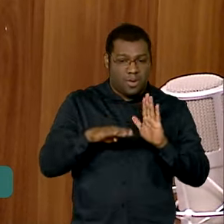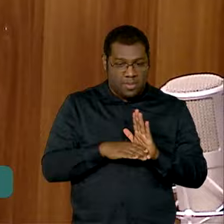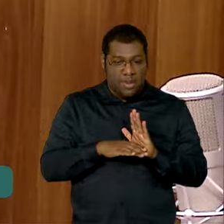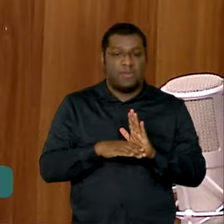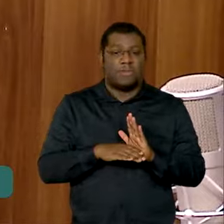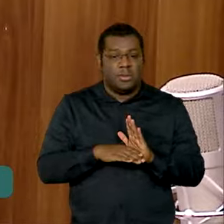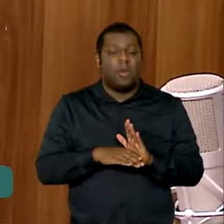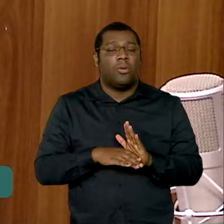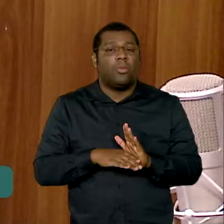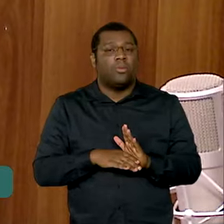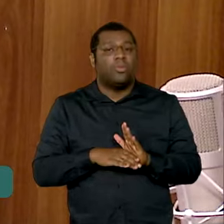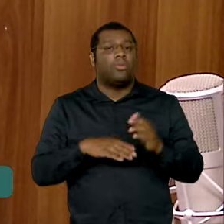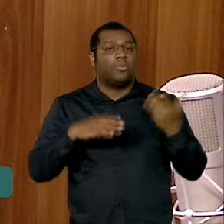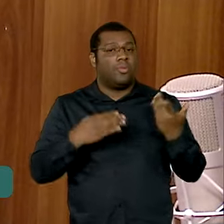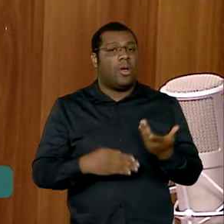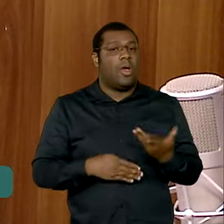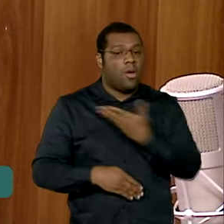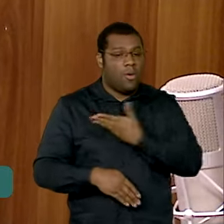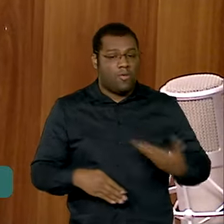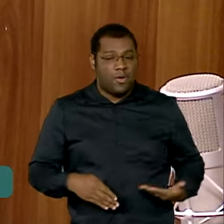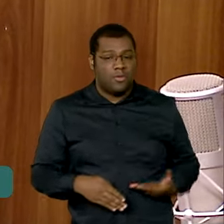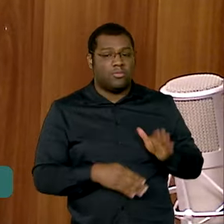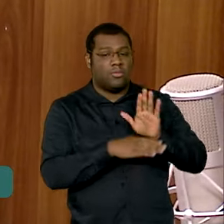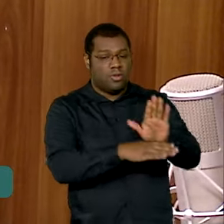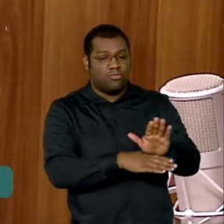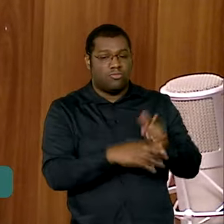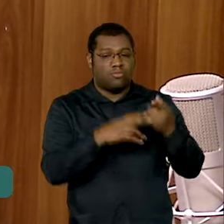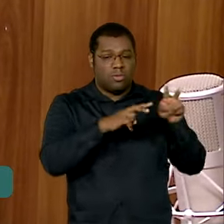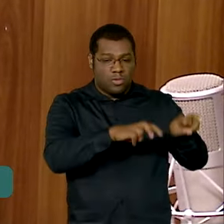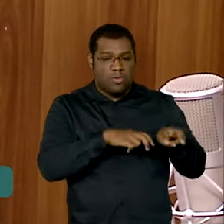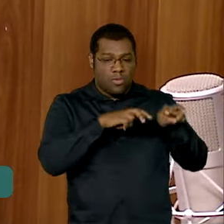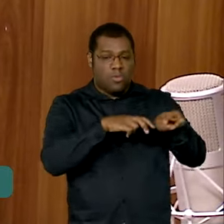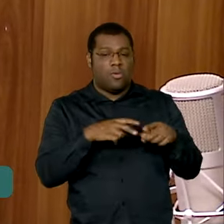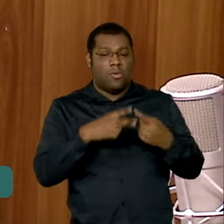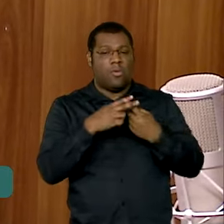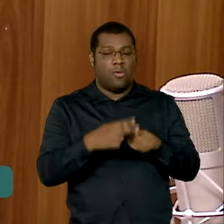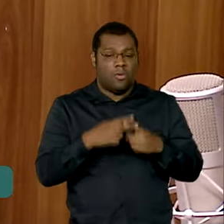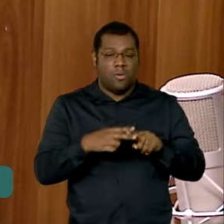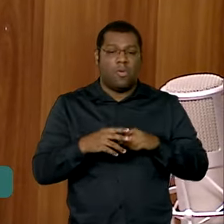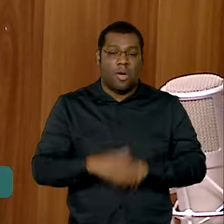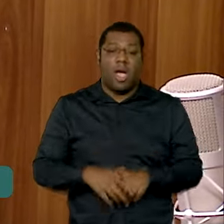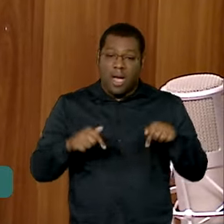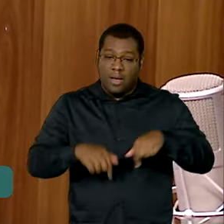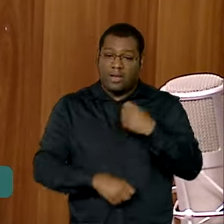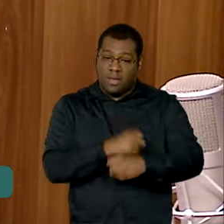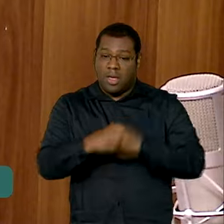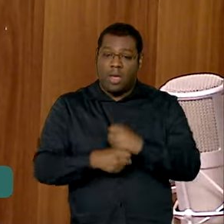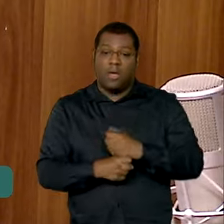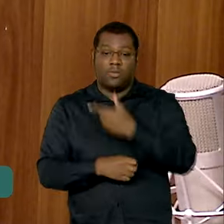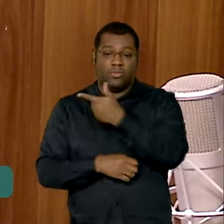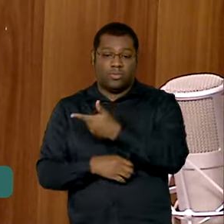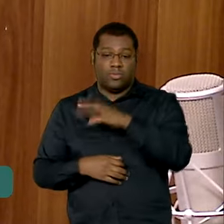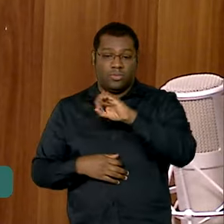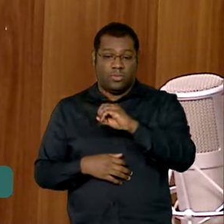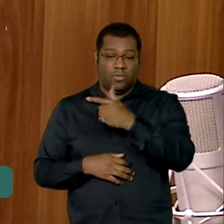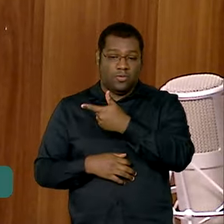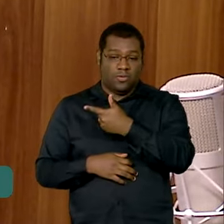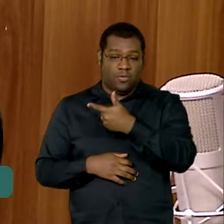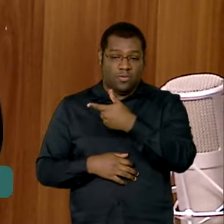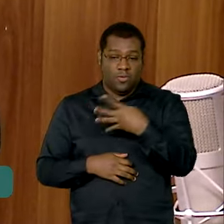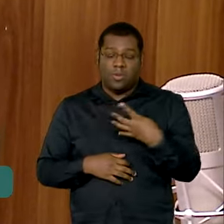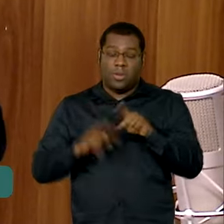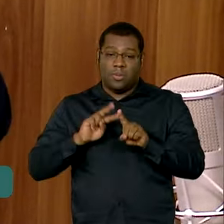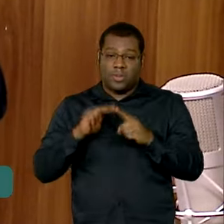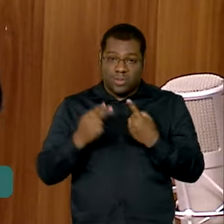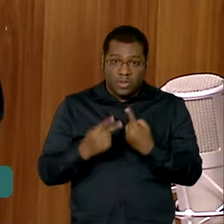reforma agrária. A destinação nesse ano é de R$ 520 milhões, só desse ano. Nós esperamos